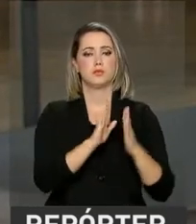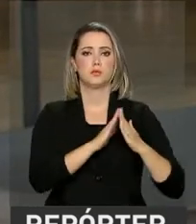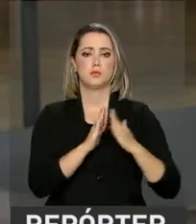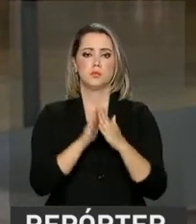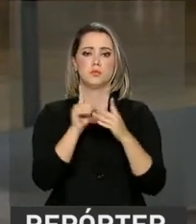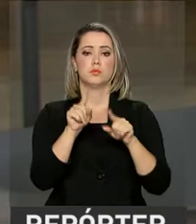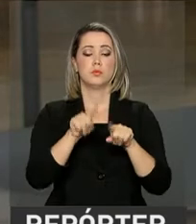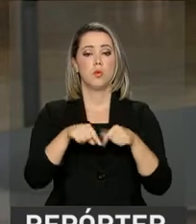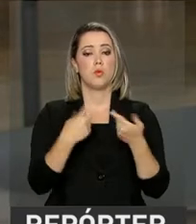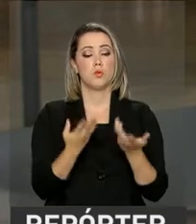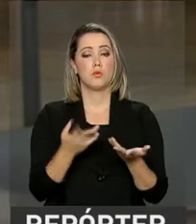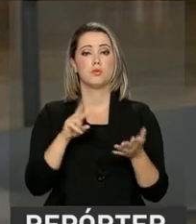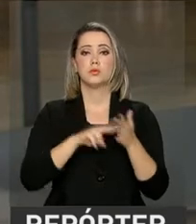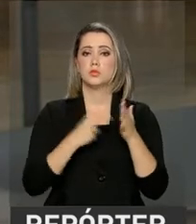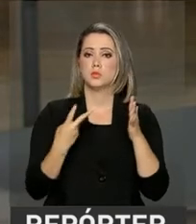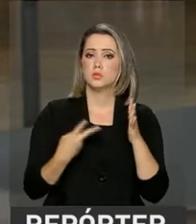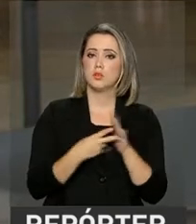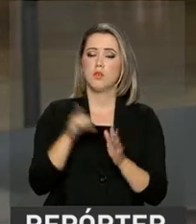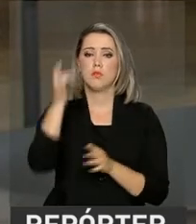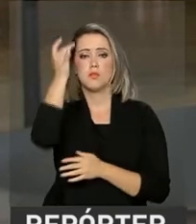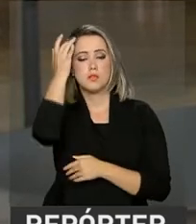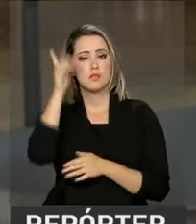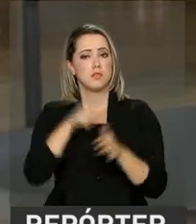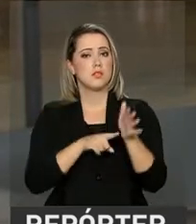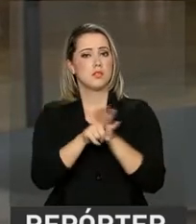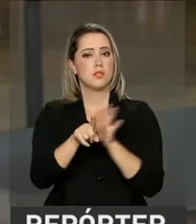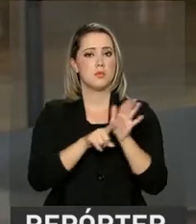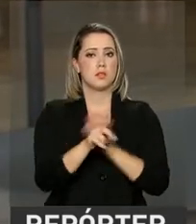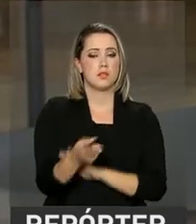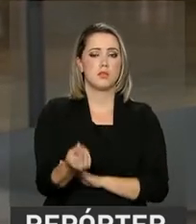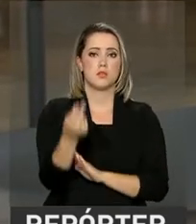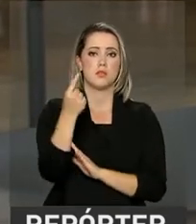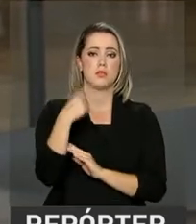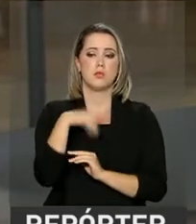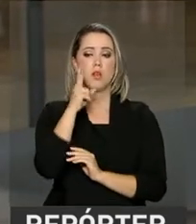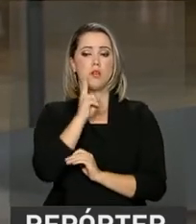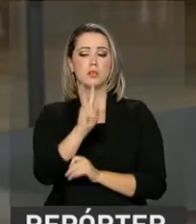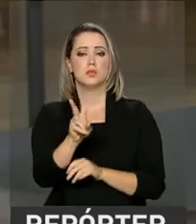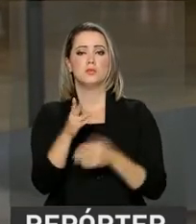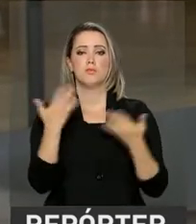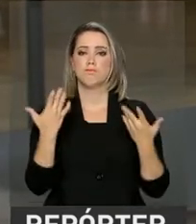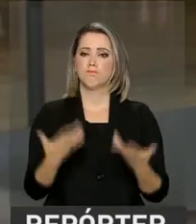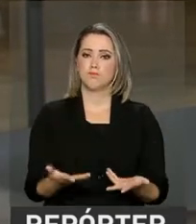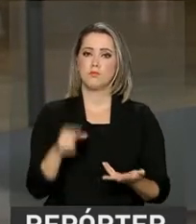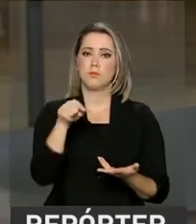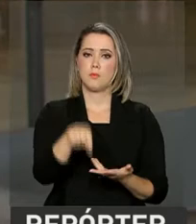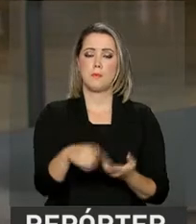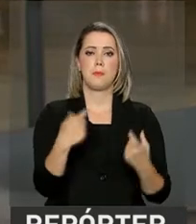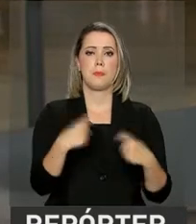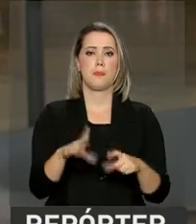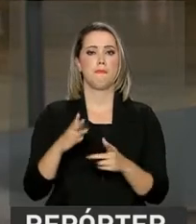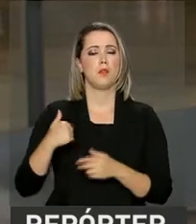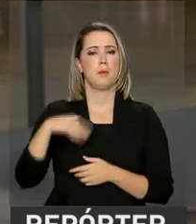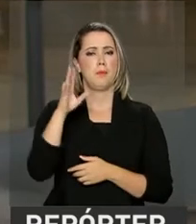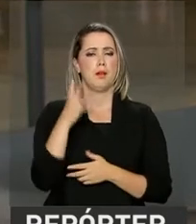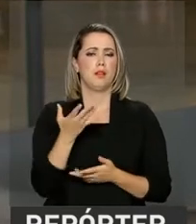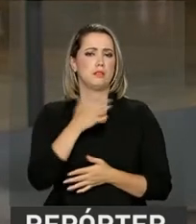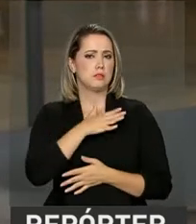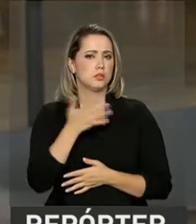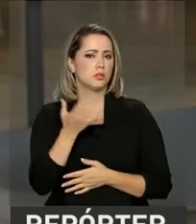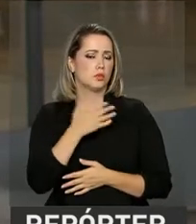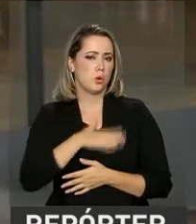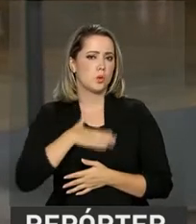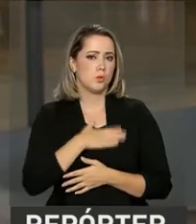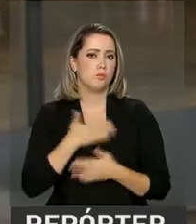ou seja, facilita ao mesmo tempo a pesquisa de preços e a visualização daquele imóvel que mais interessa